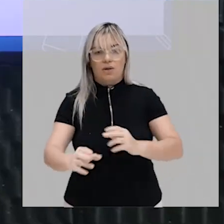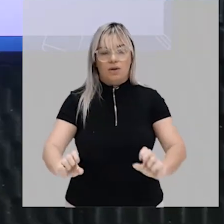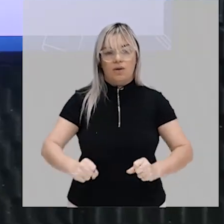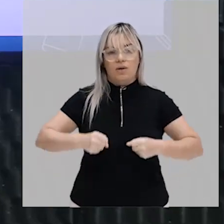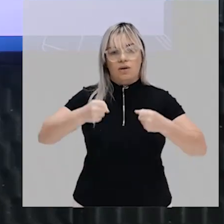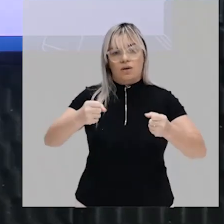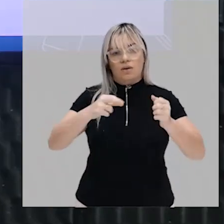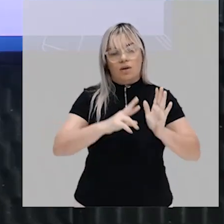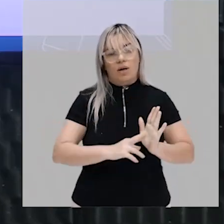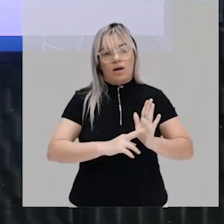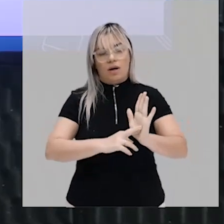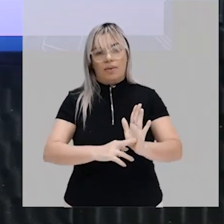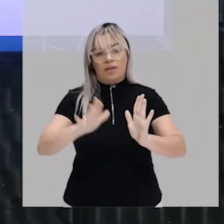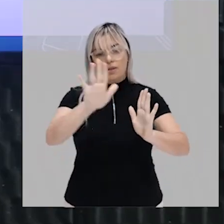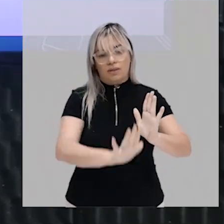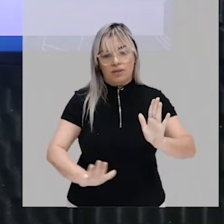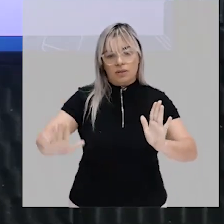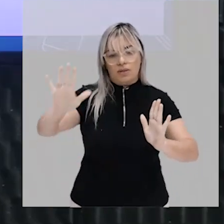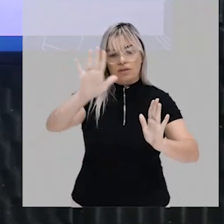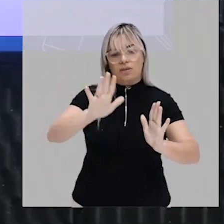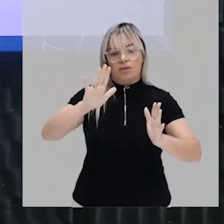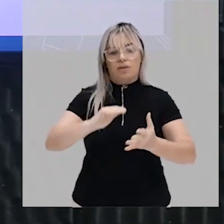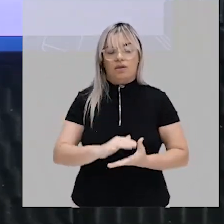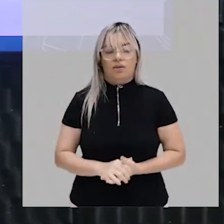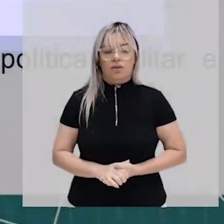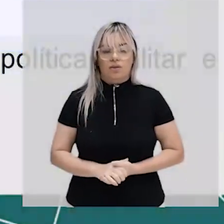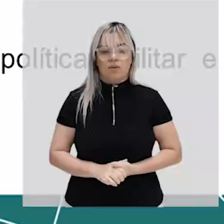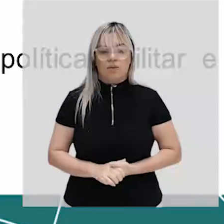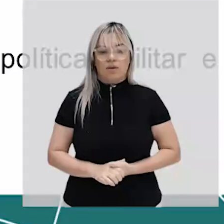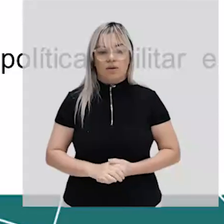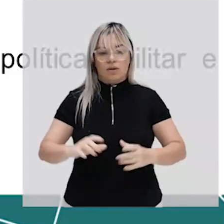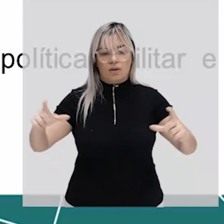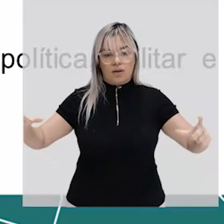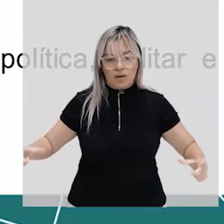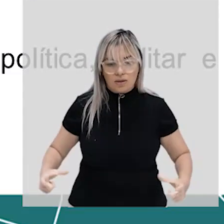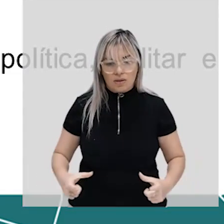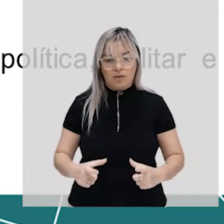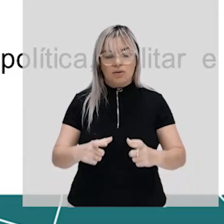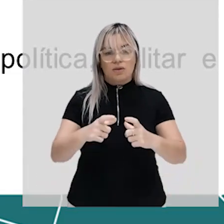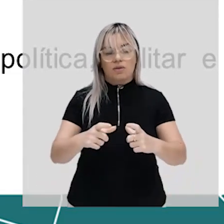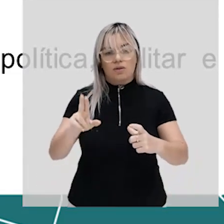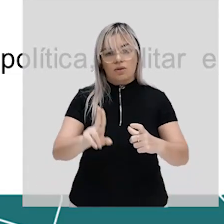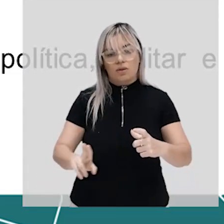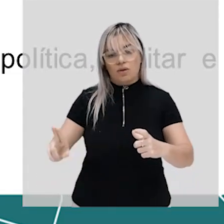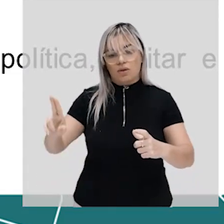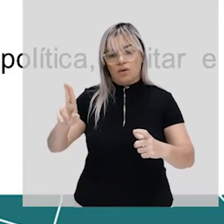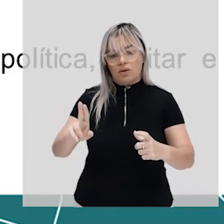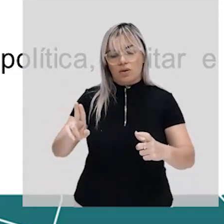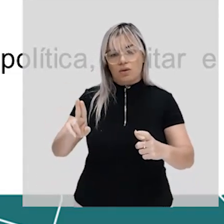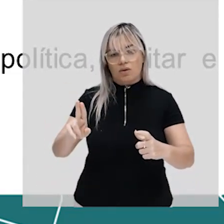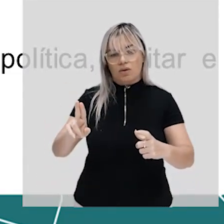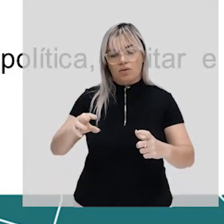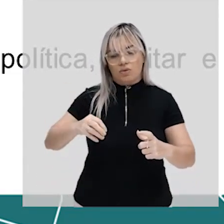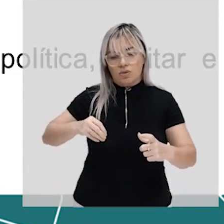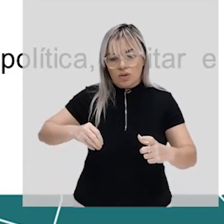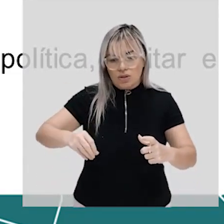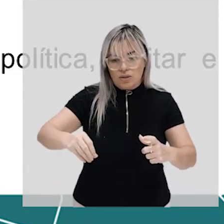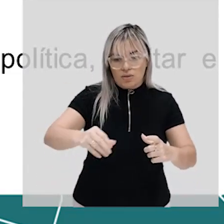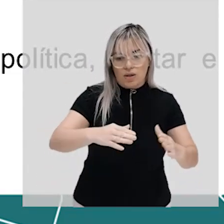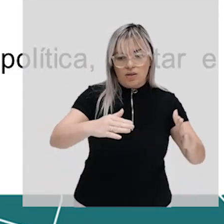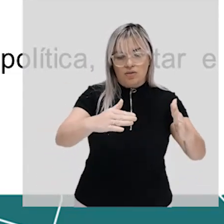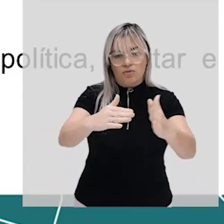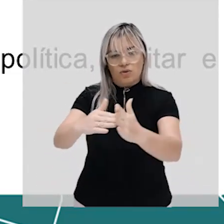que o estado representa a centralização marca a unidade territorial a